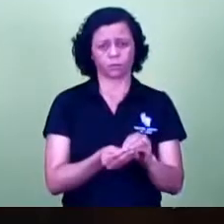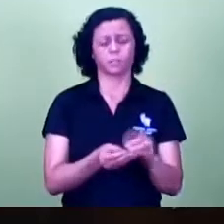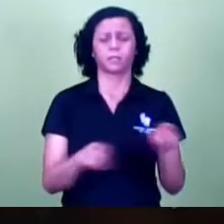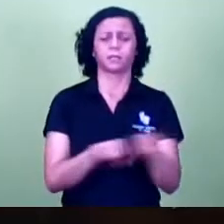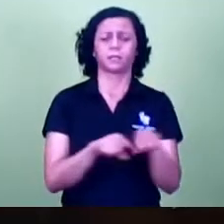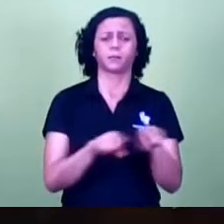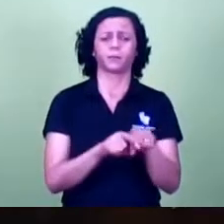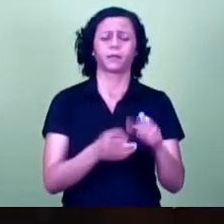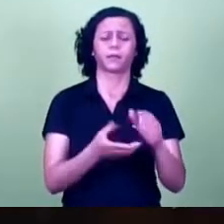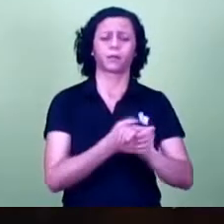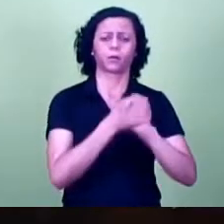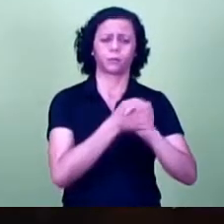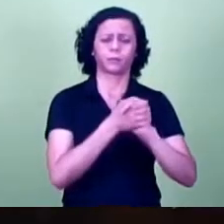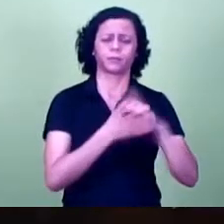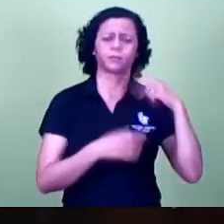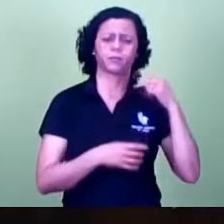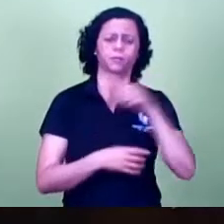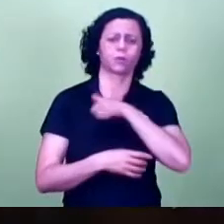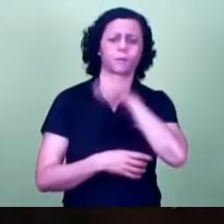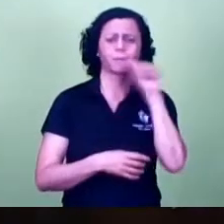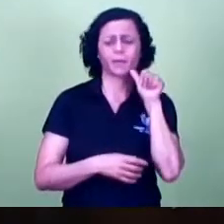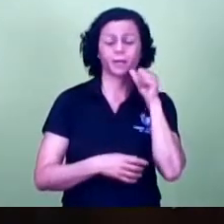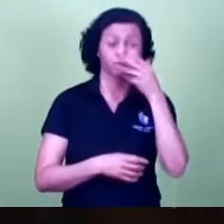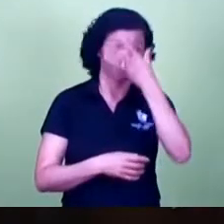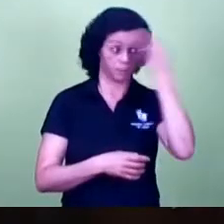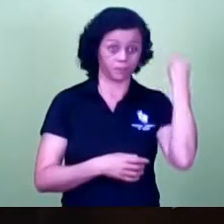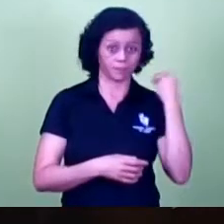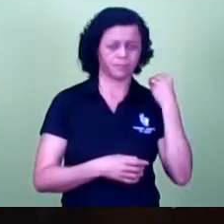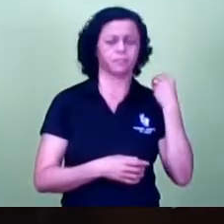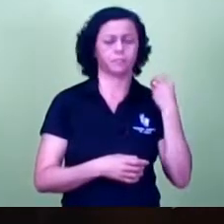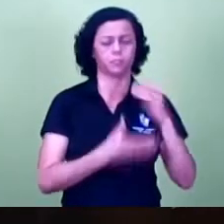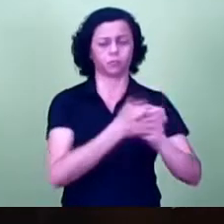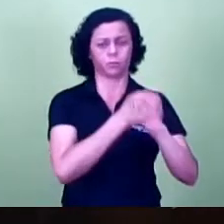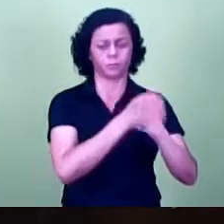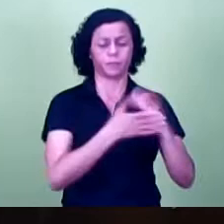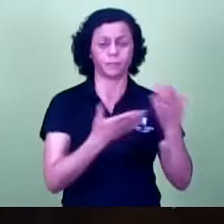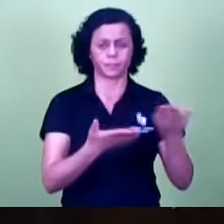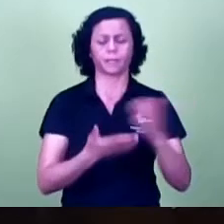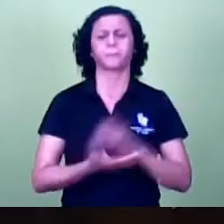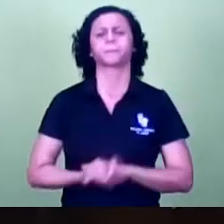sargento Melo Casal que eu acabei esquecendo e